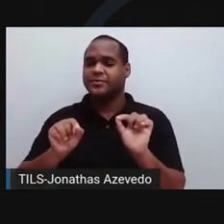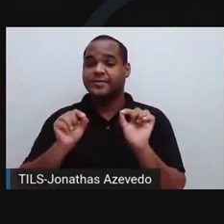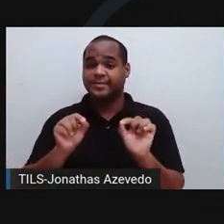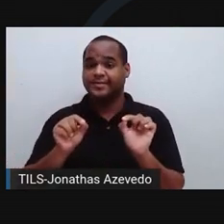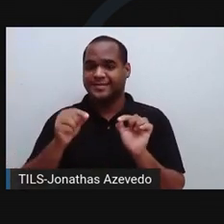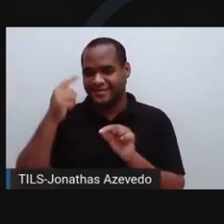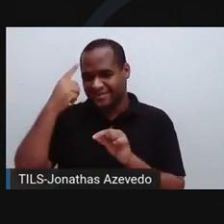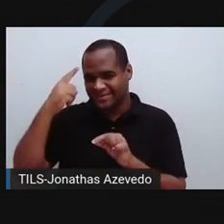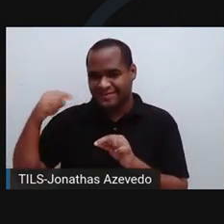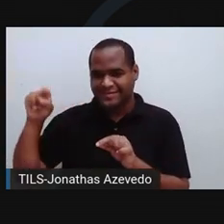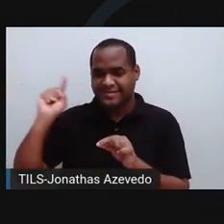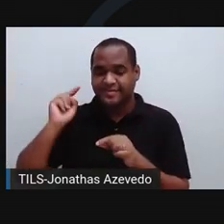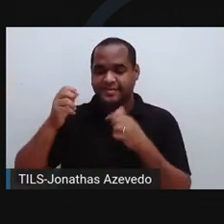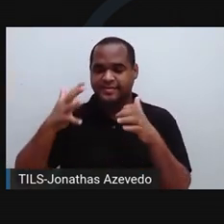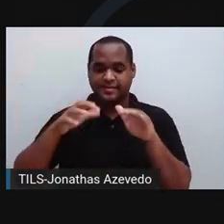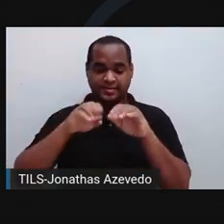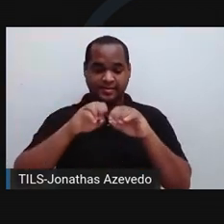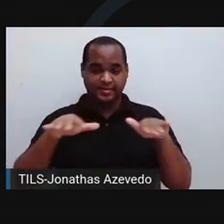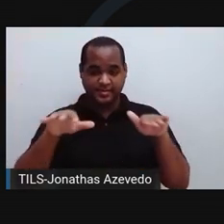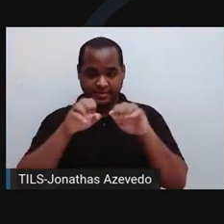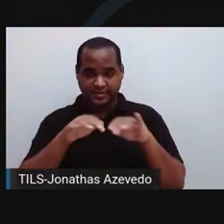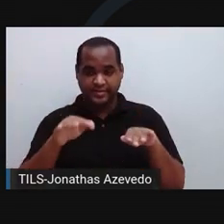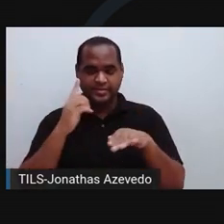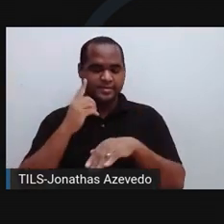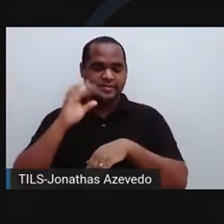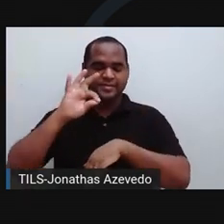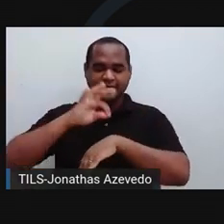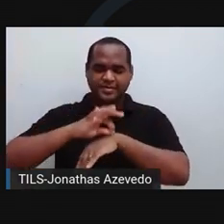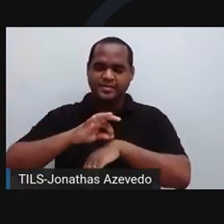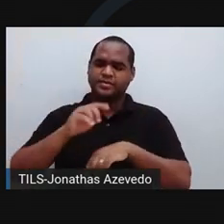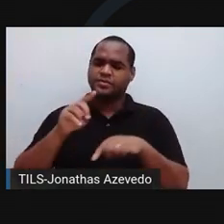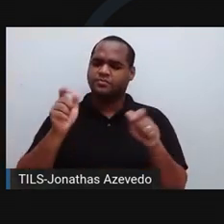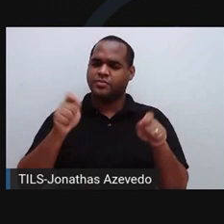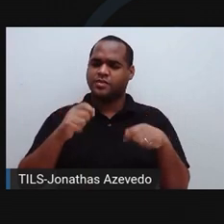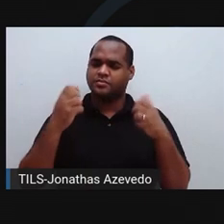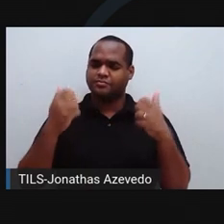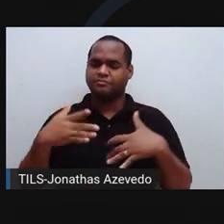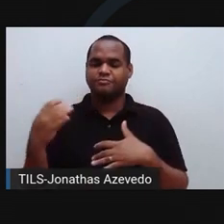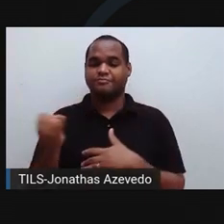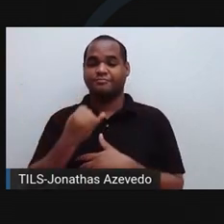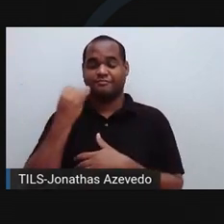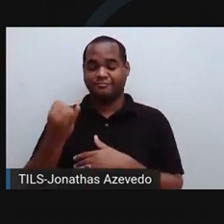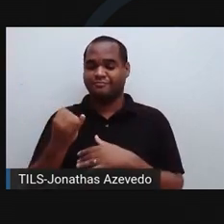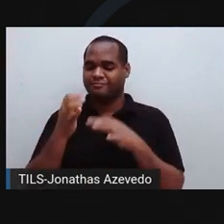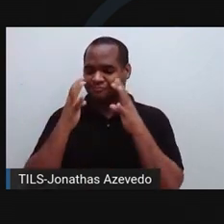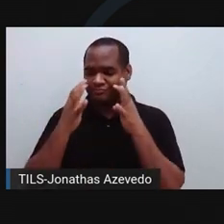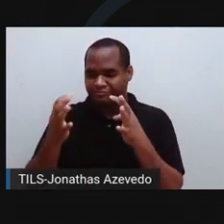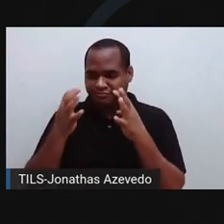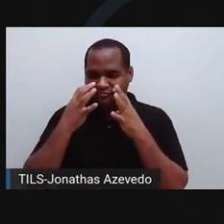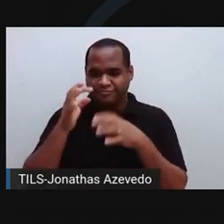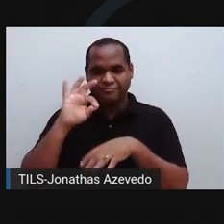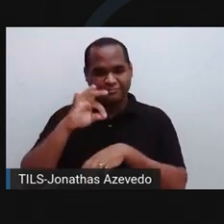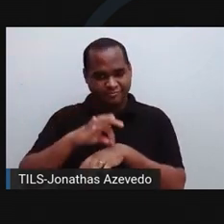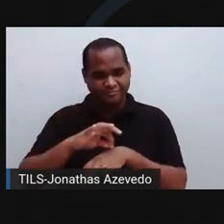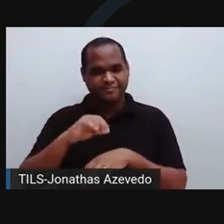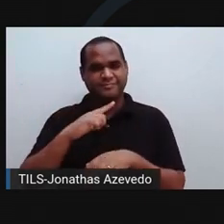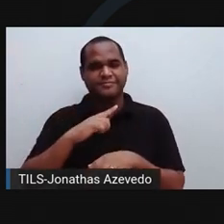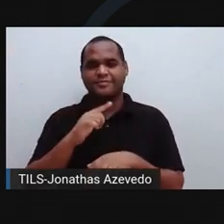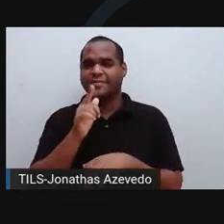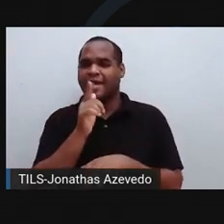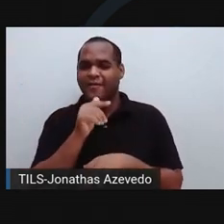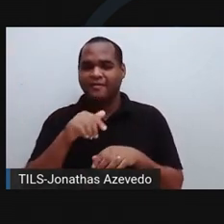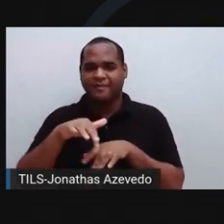em que há transmissão por meio de picada de mosquito, a gente tem que, então, combater esse mosquito, combater esse vetor. Não deixar a água